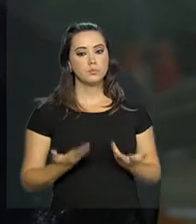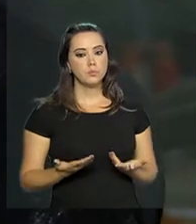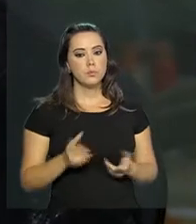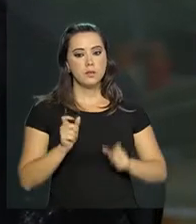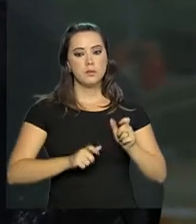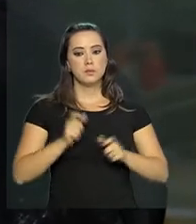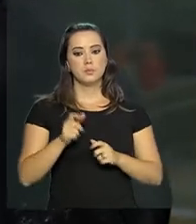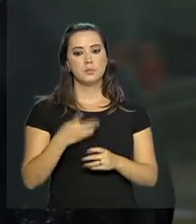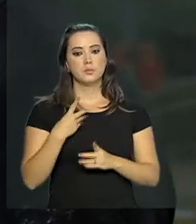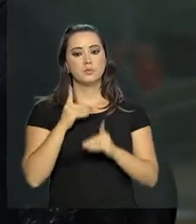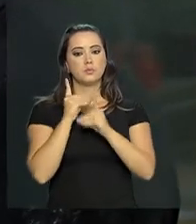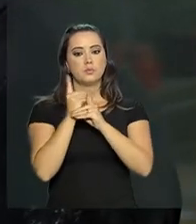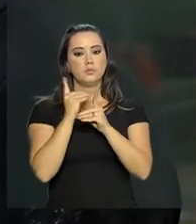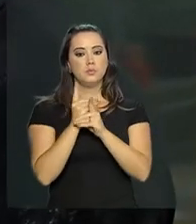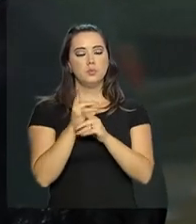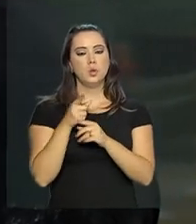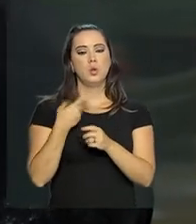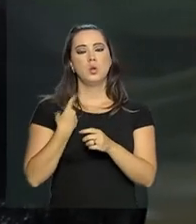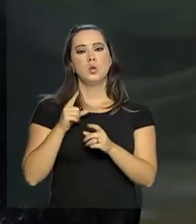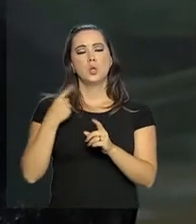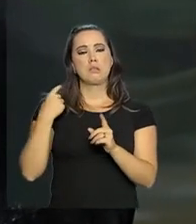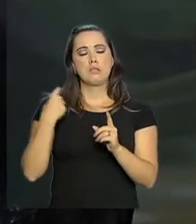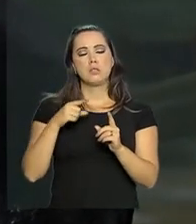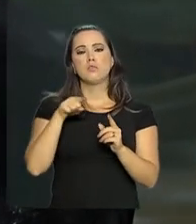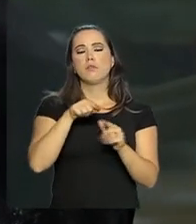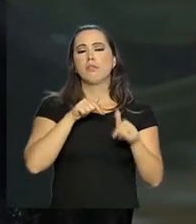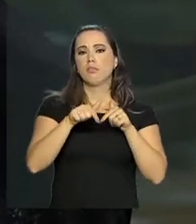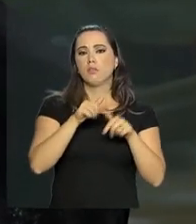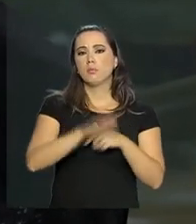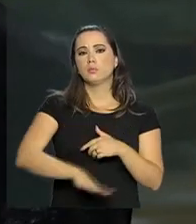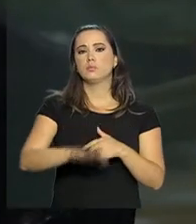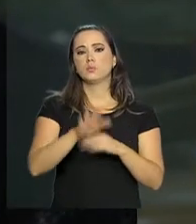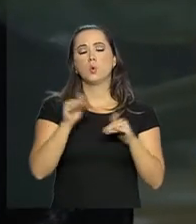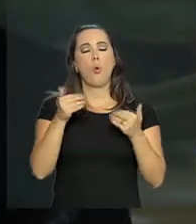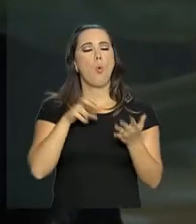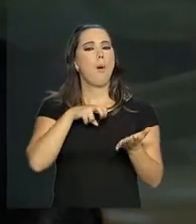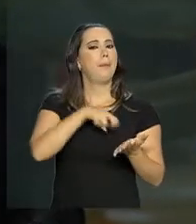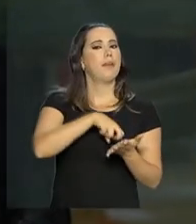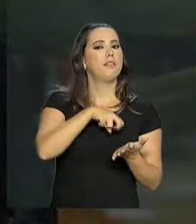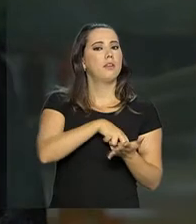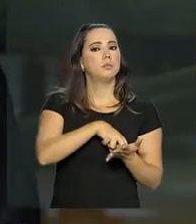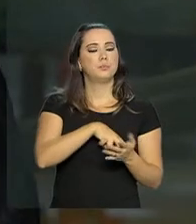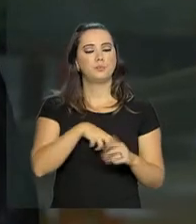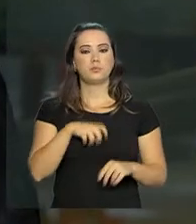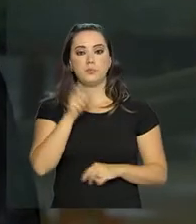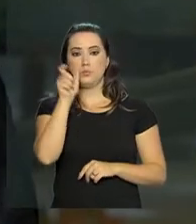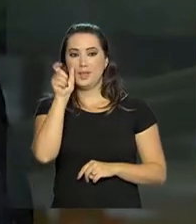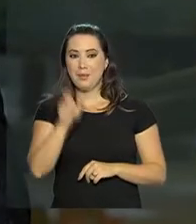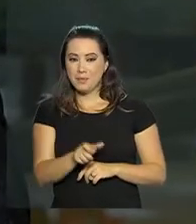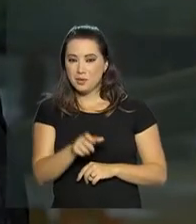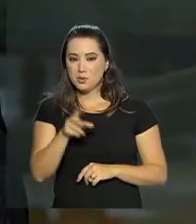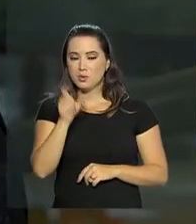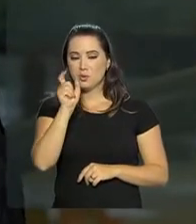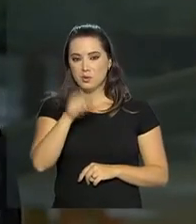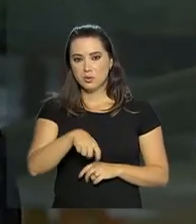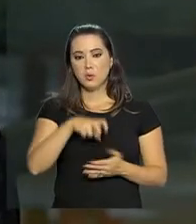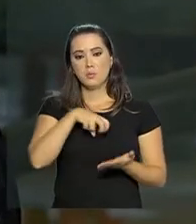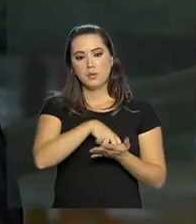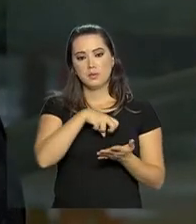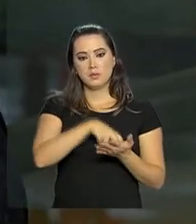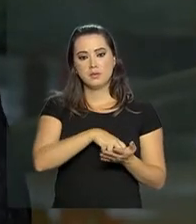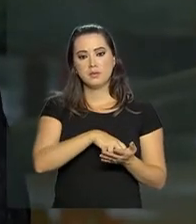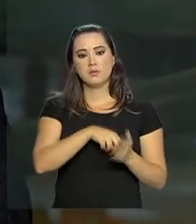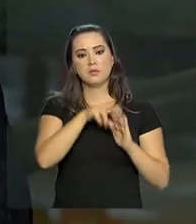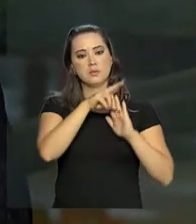quem for pego, então, explorando a atividade infantil, qual a penalidade? A penalidade, para quem for pego, em regra, como